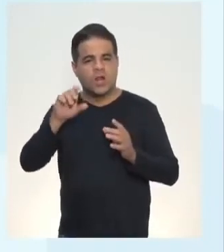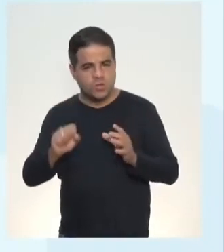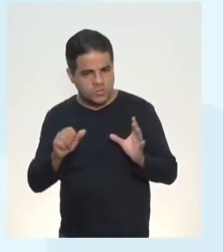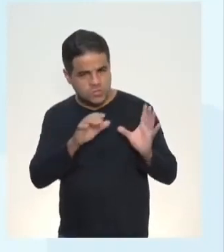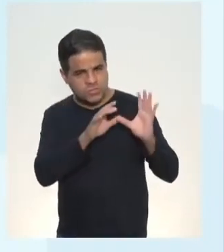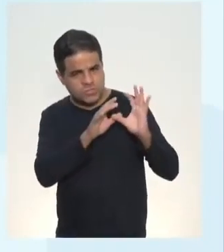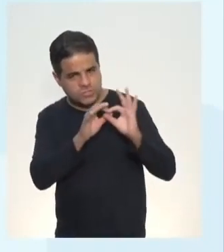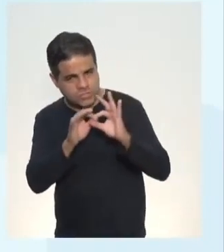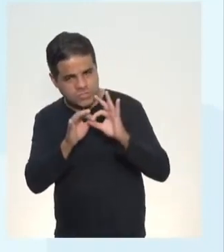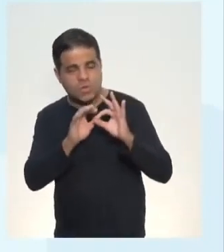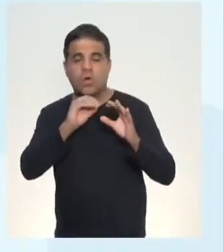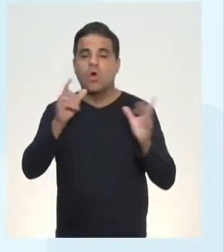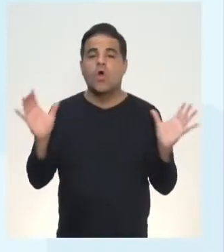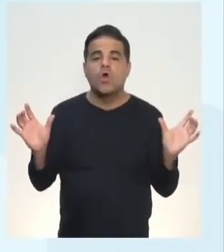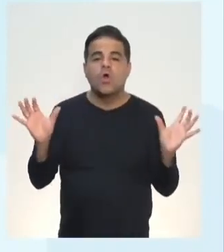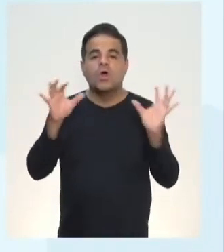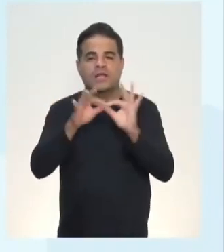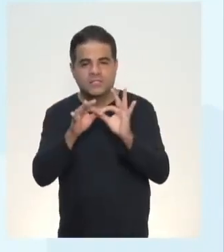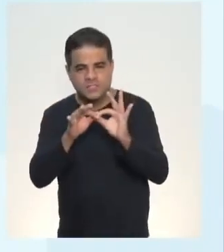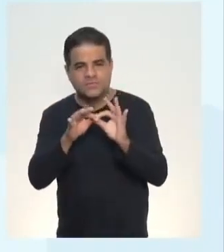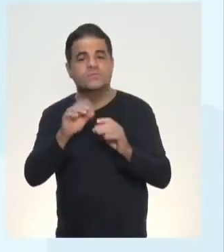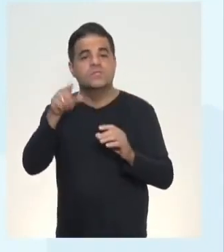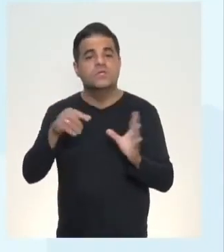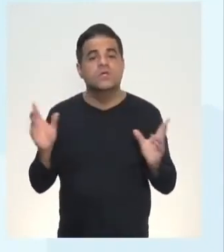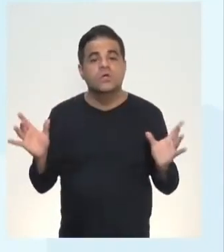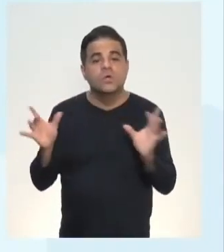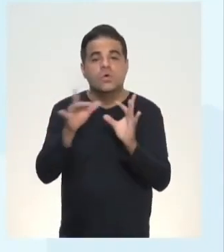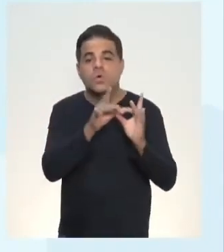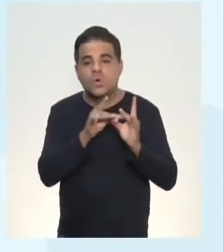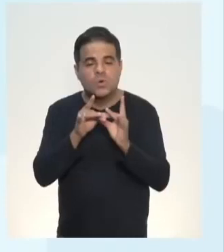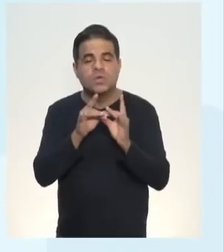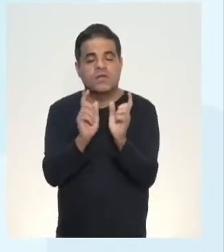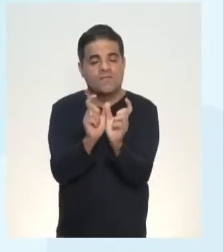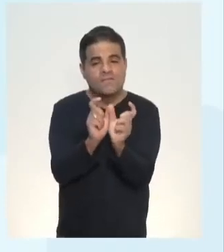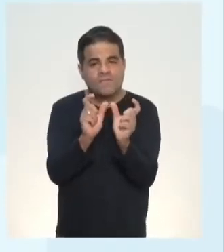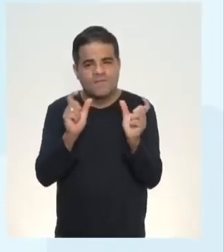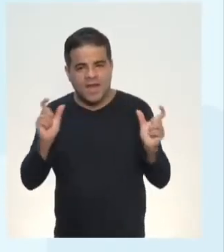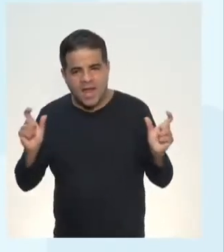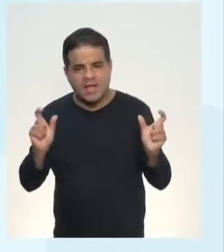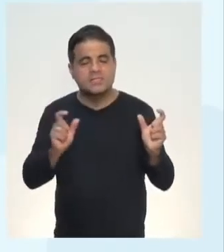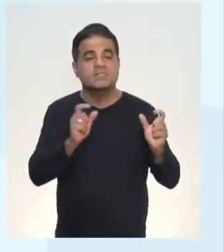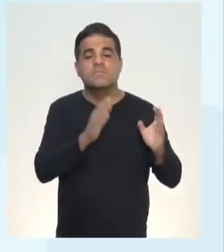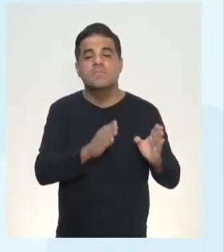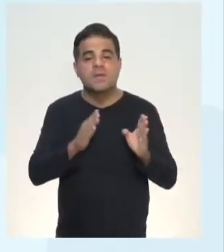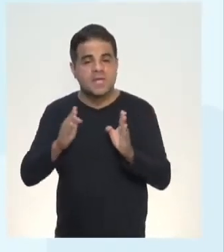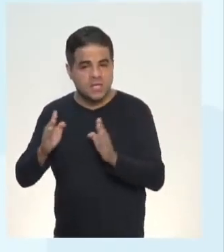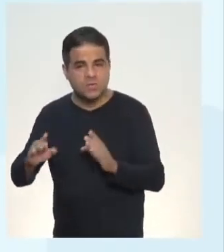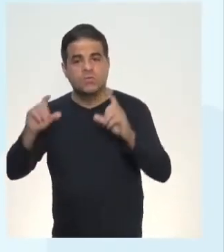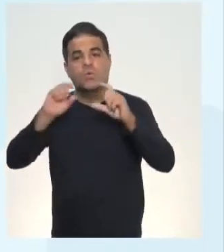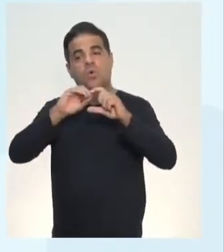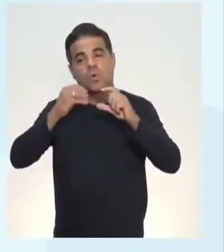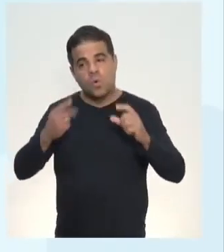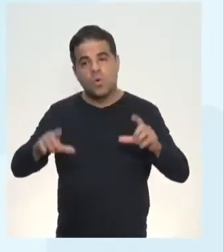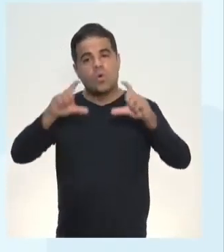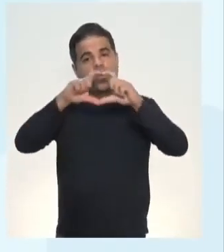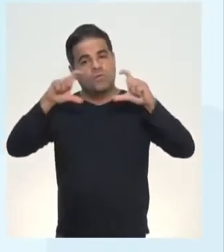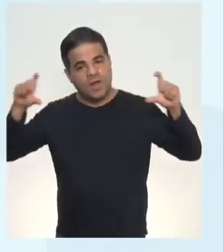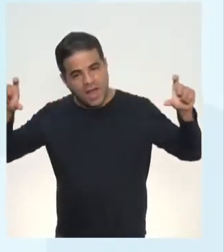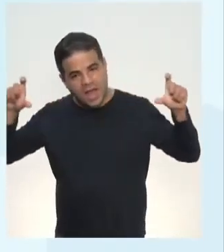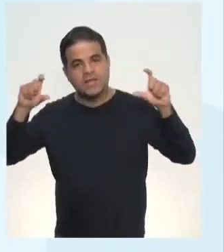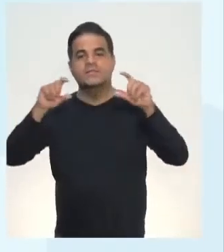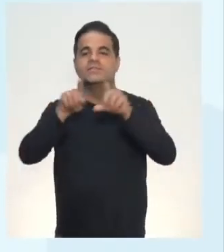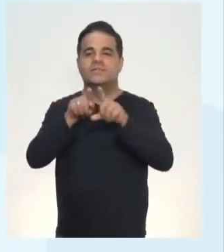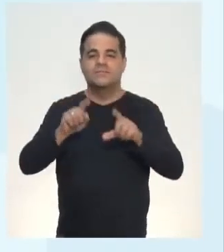ou conectivos, que unem orações, períodos ou parágrafos, de